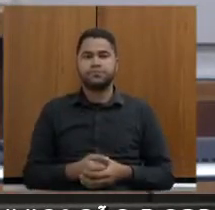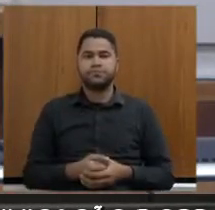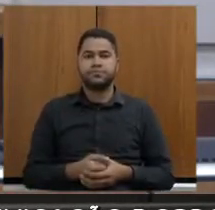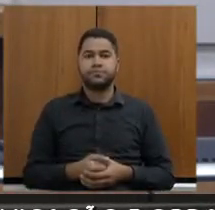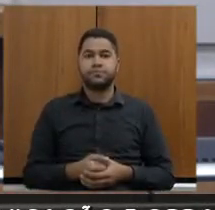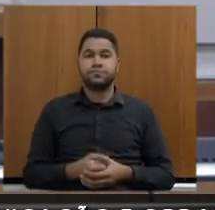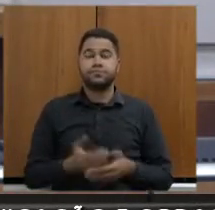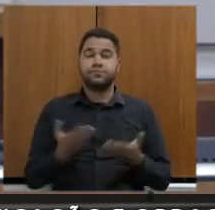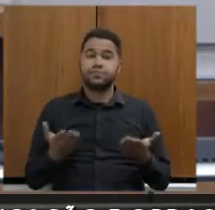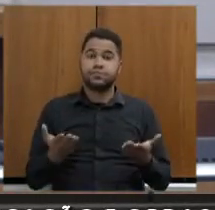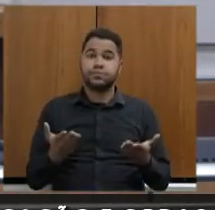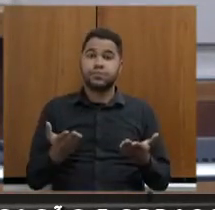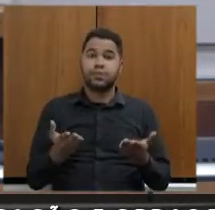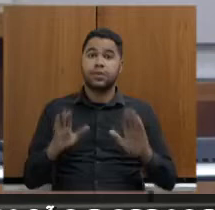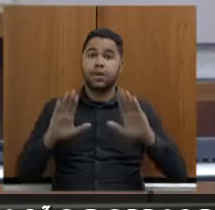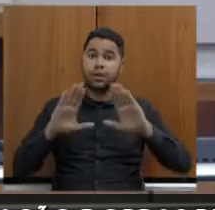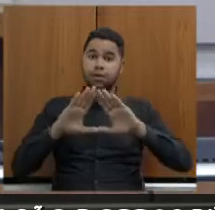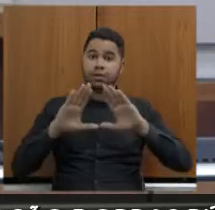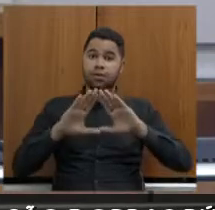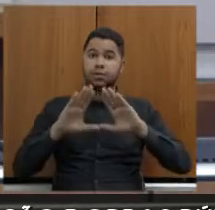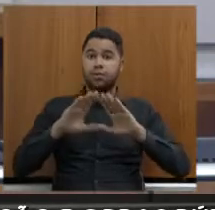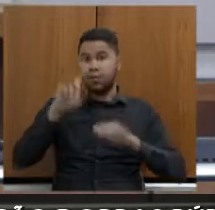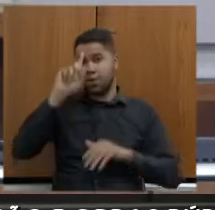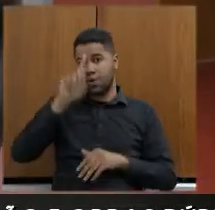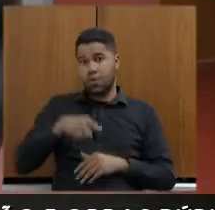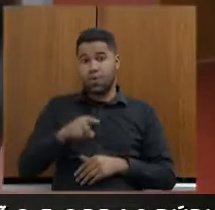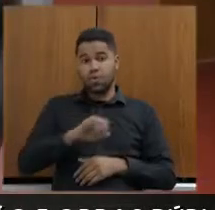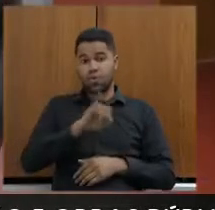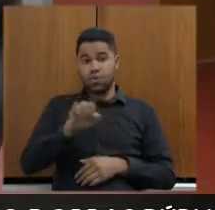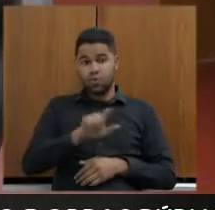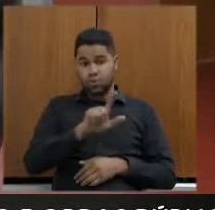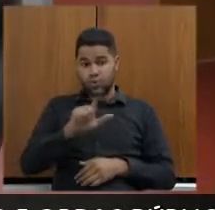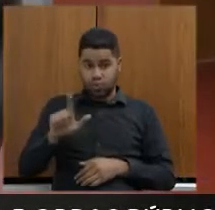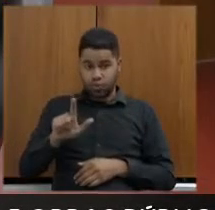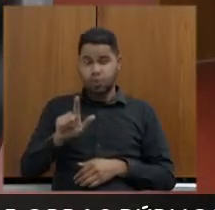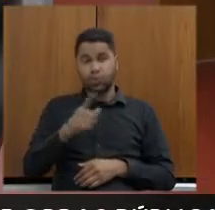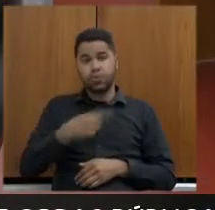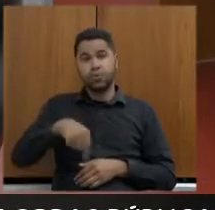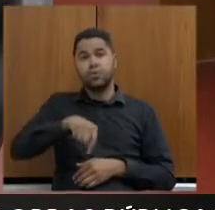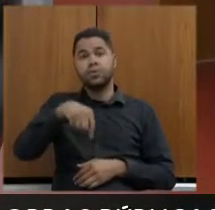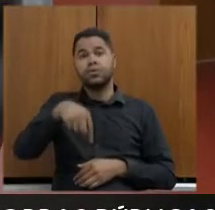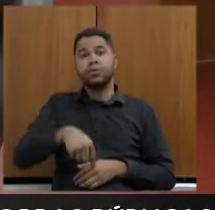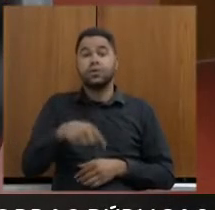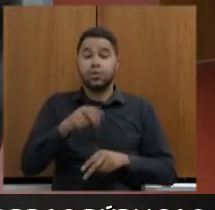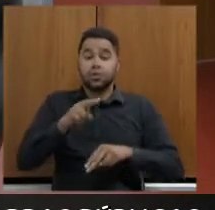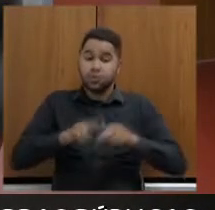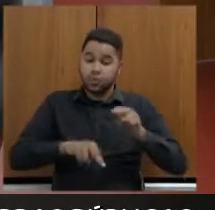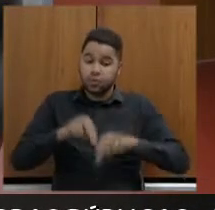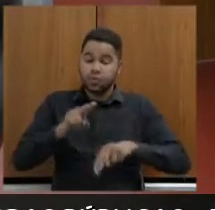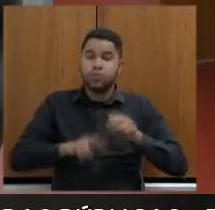Então, a Assembleia nos deu esse comando em julho, nós estamos aqui em junho,